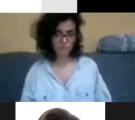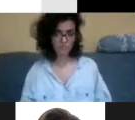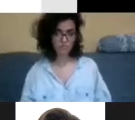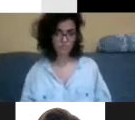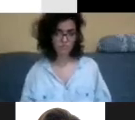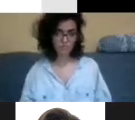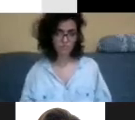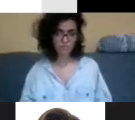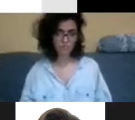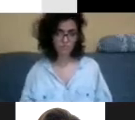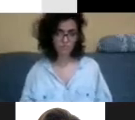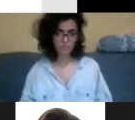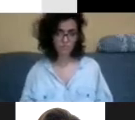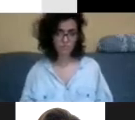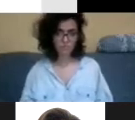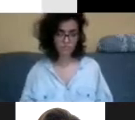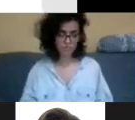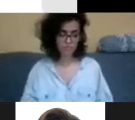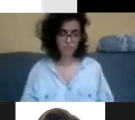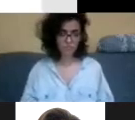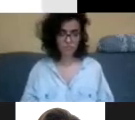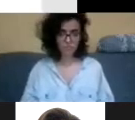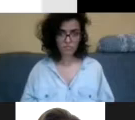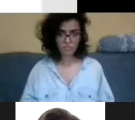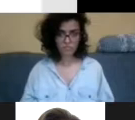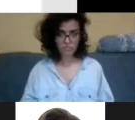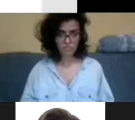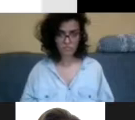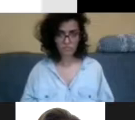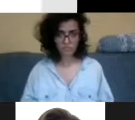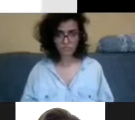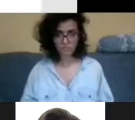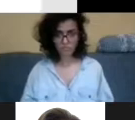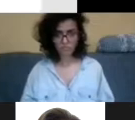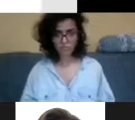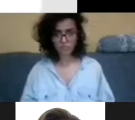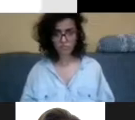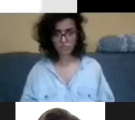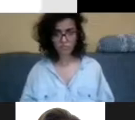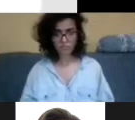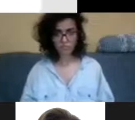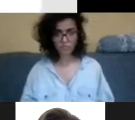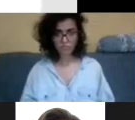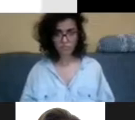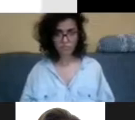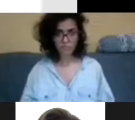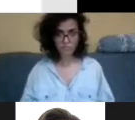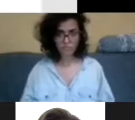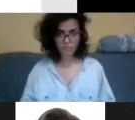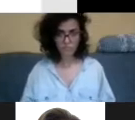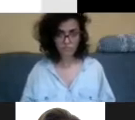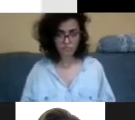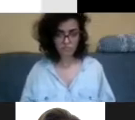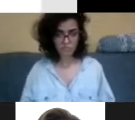né? Tira, bom, depois a gente vai falar das palavras e o que for menos importante no final ou simplesmente omite.